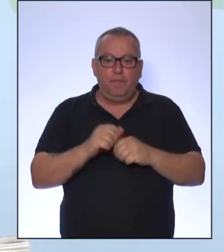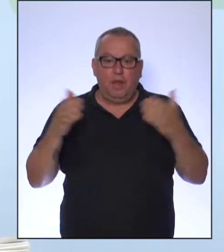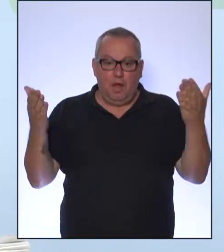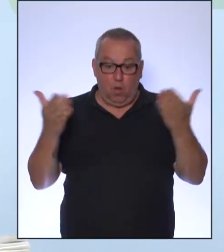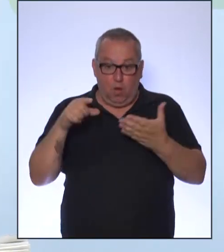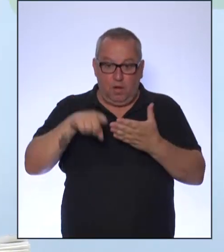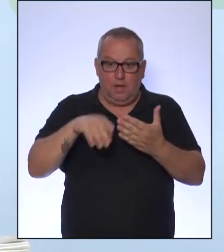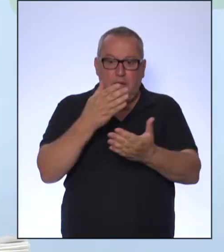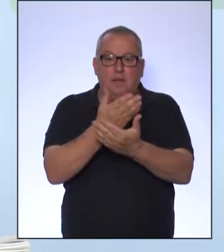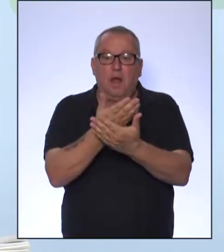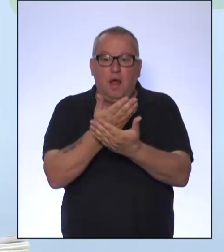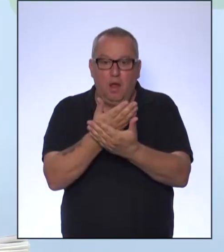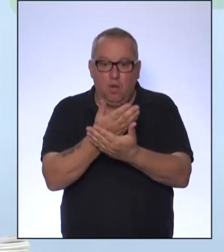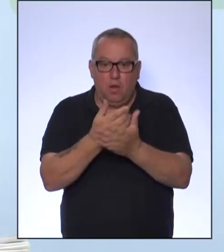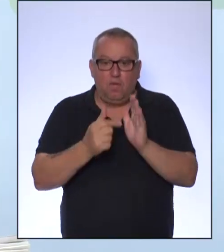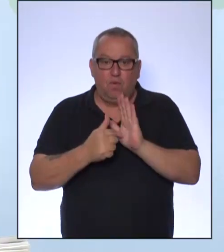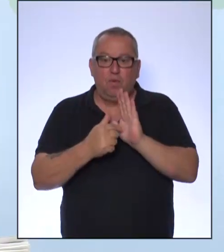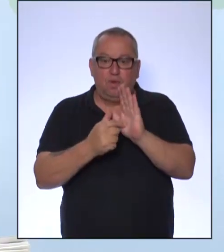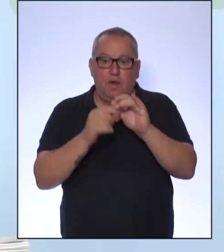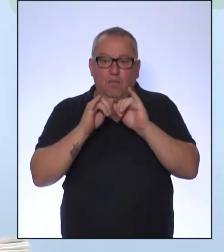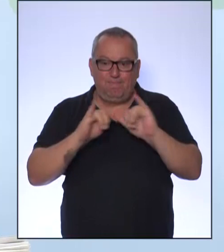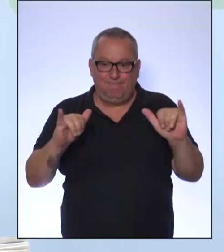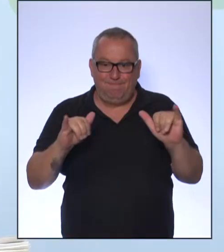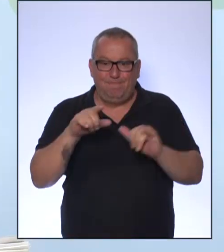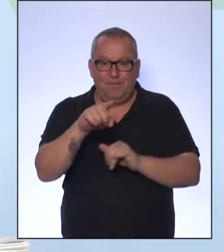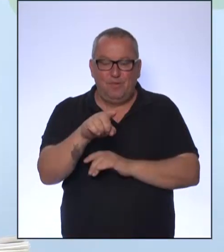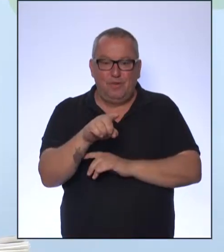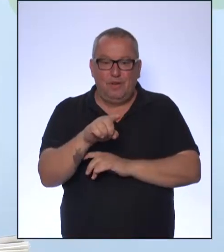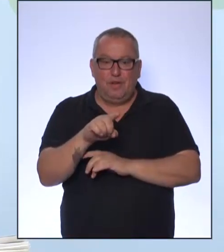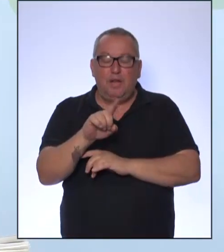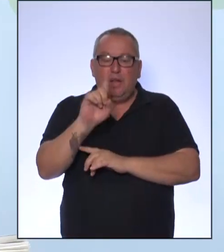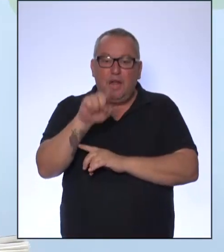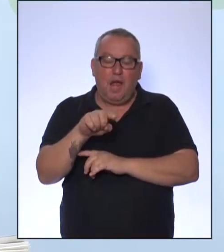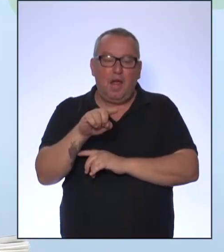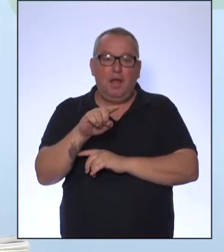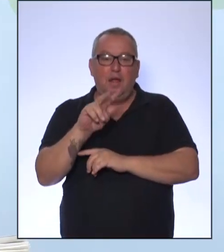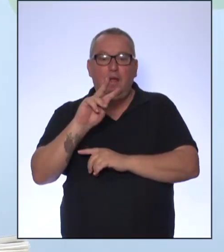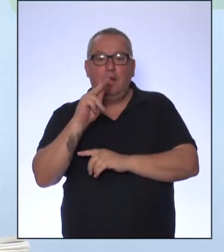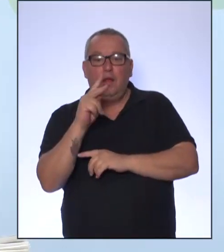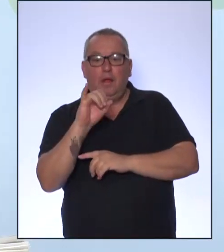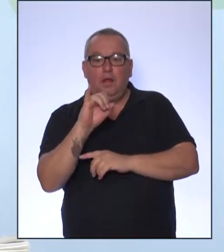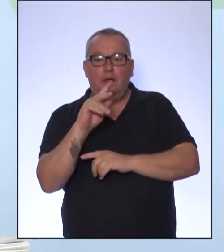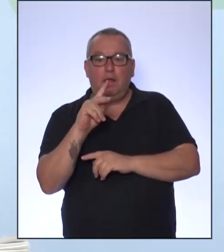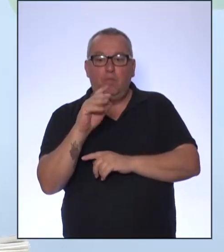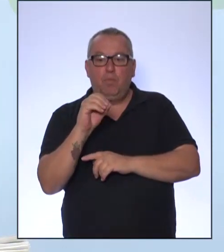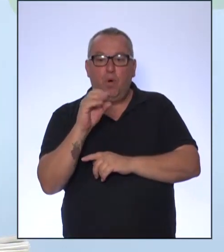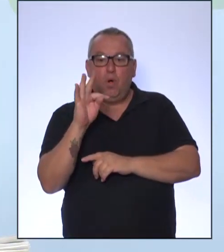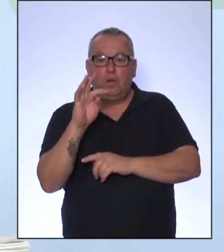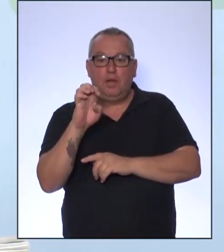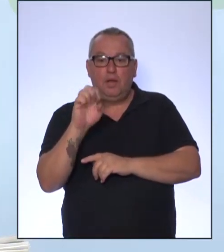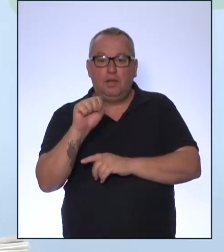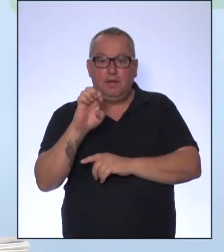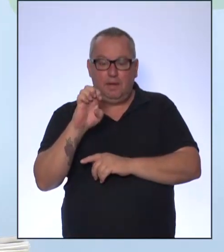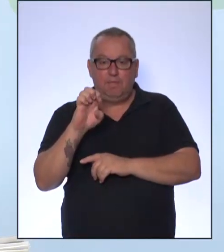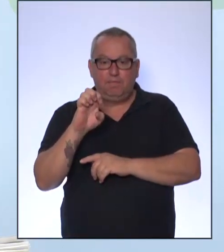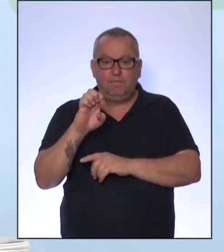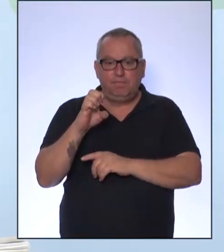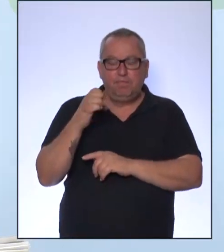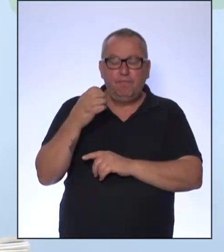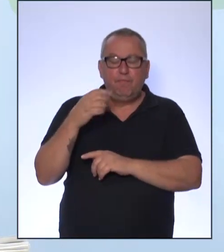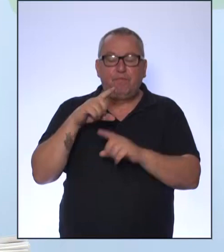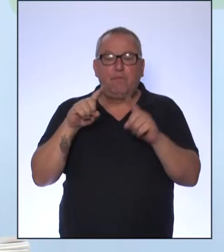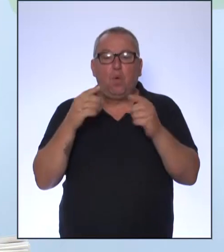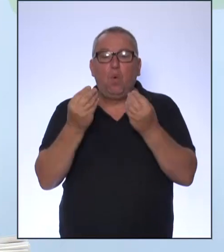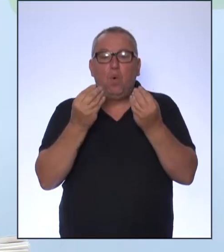a gente deixar aqui para vocês uma mensagem que a hipótese mais aceita de que a espécie humana moderna